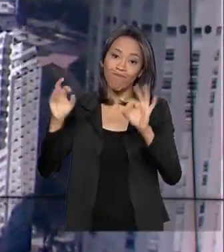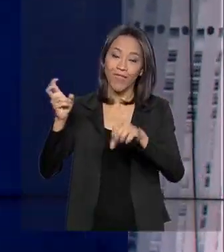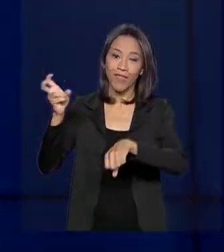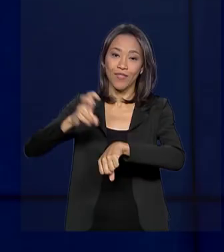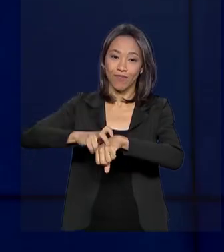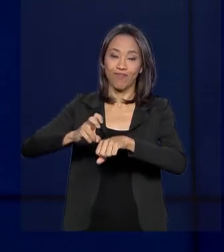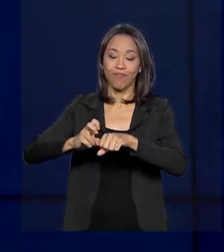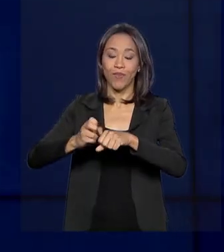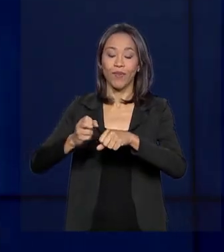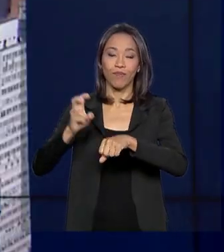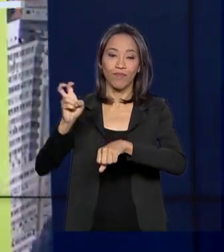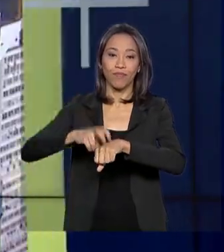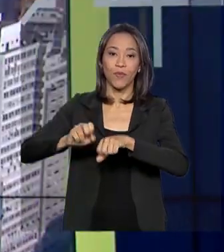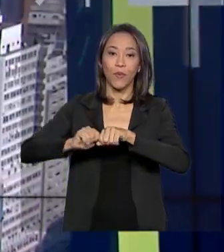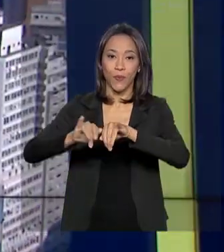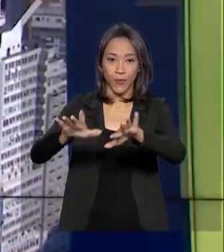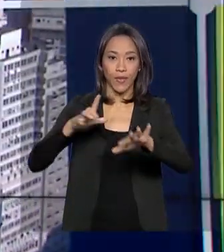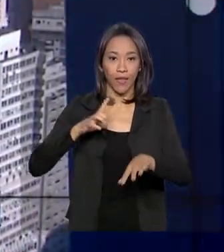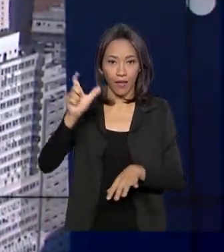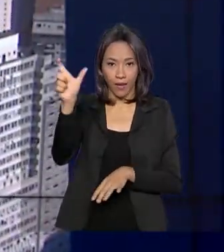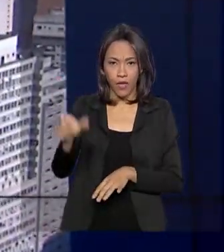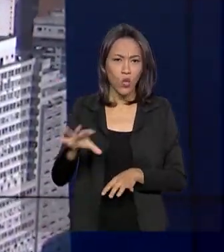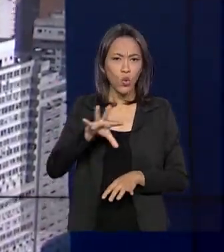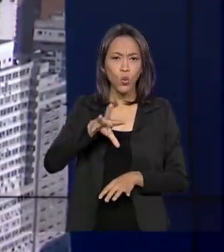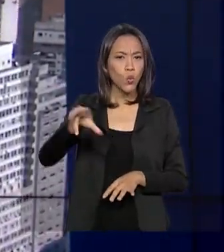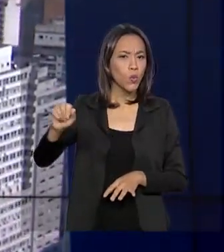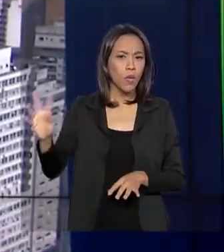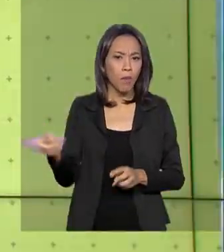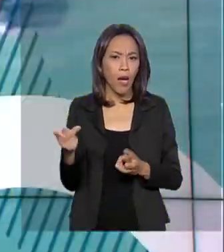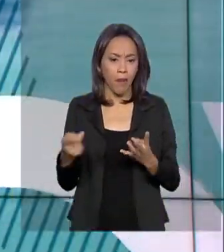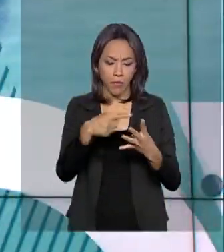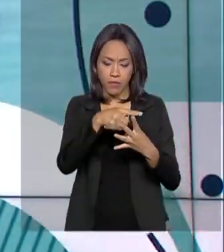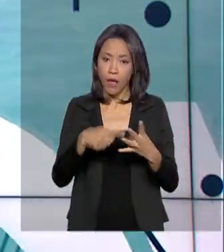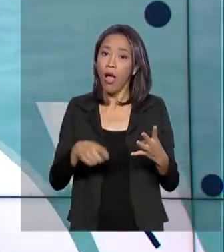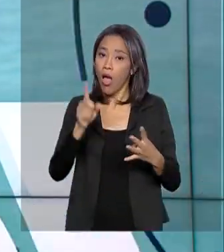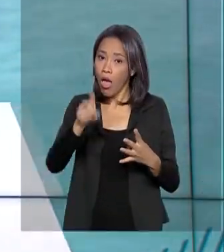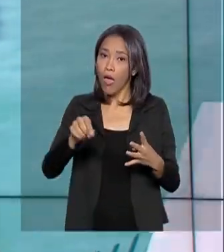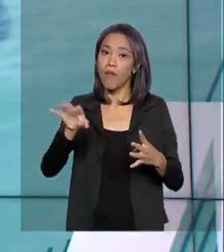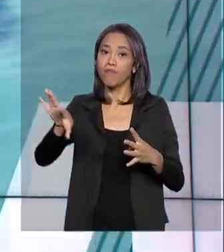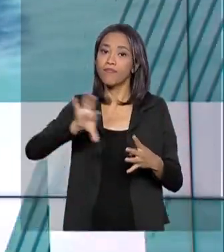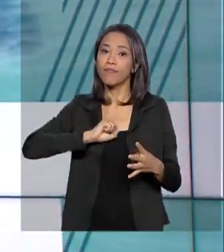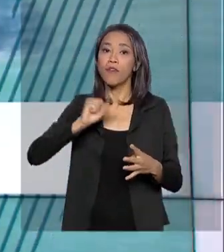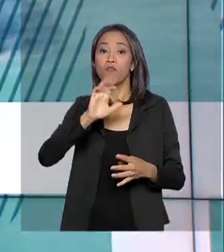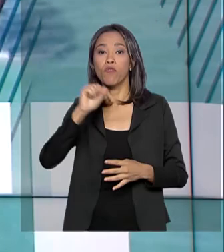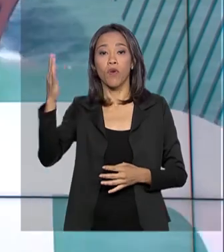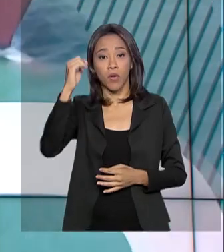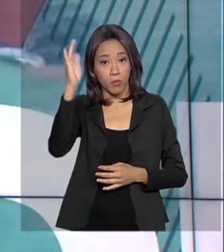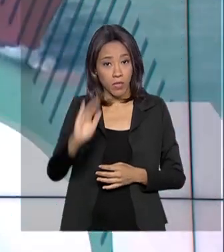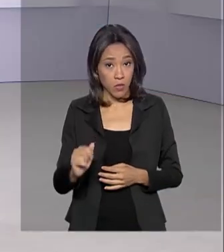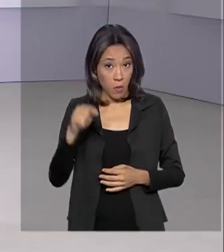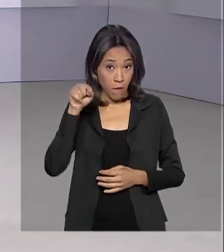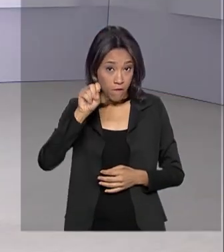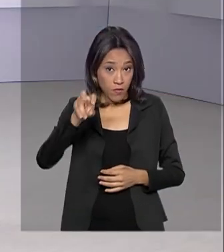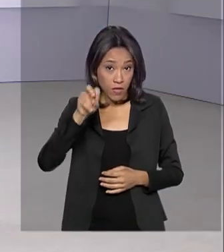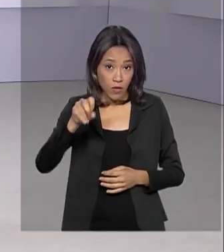da Saúde, todos os casos foram contraídos no exterior e não há indícios de circulação da doença no país.